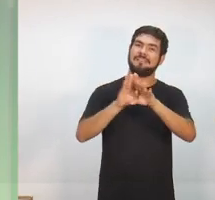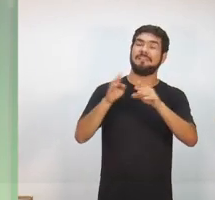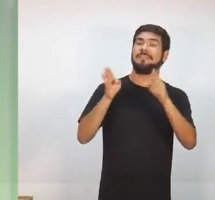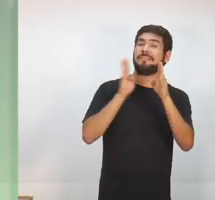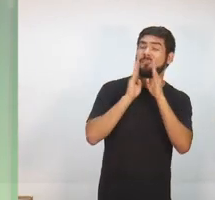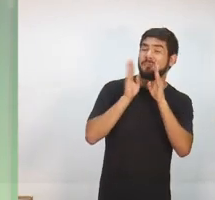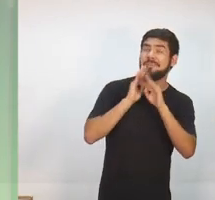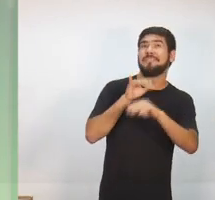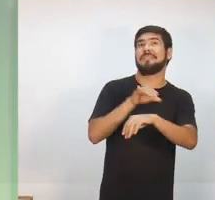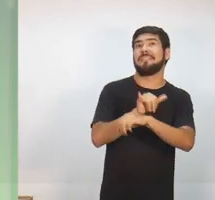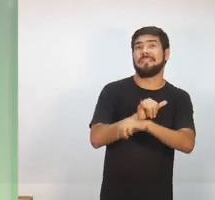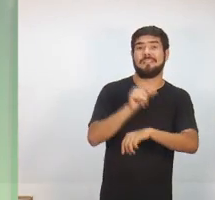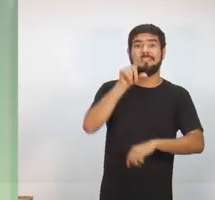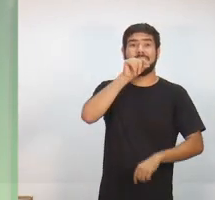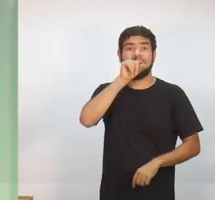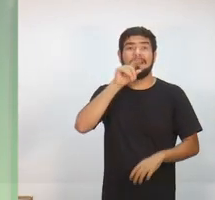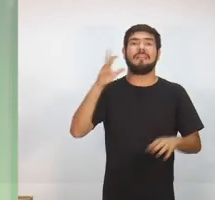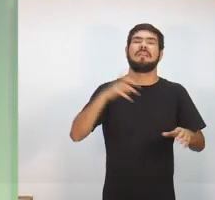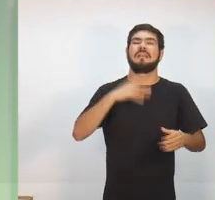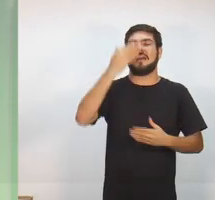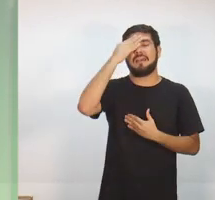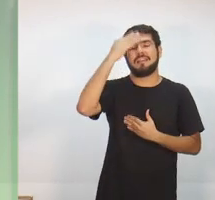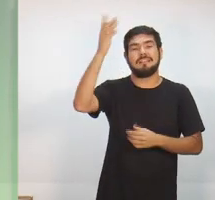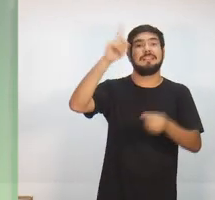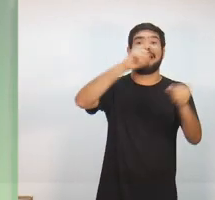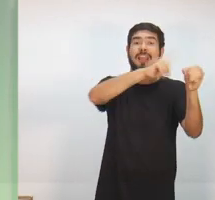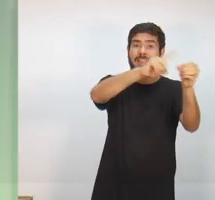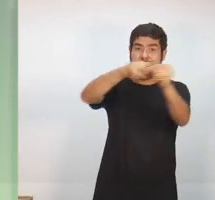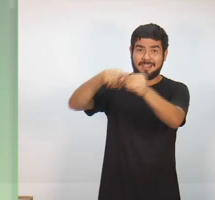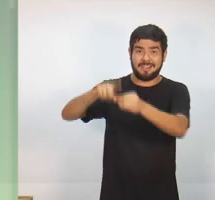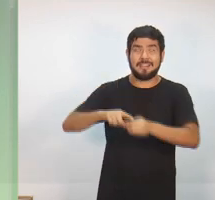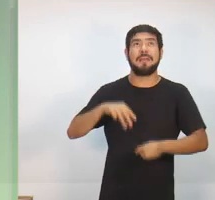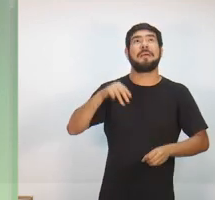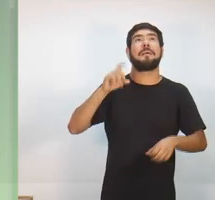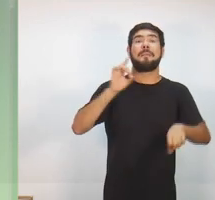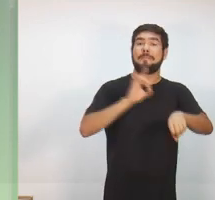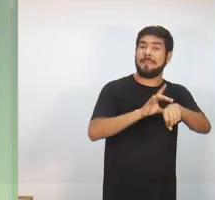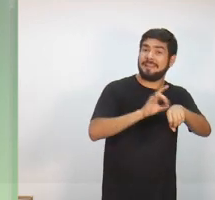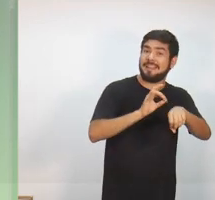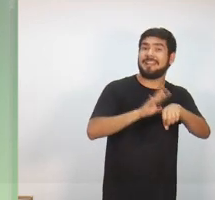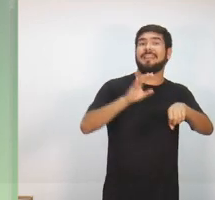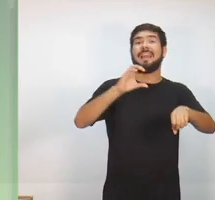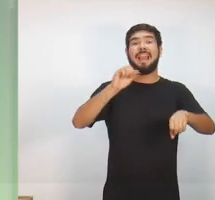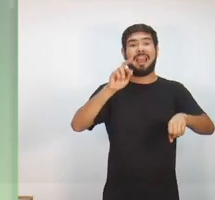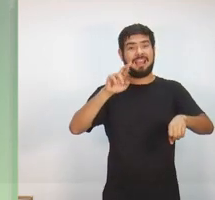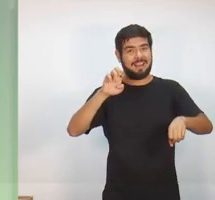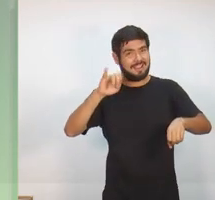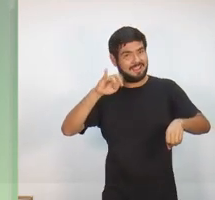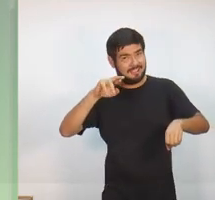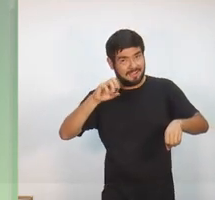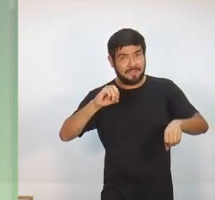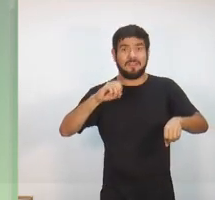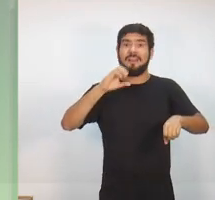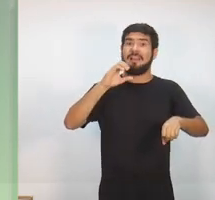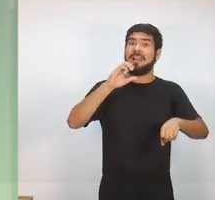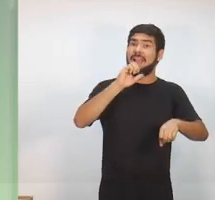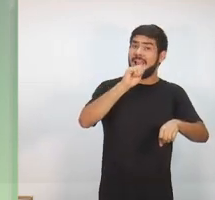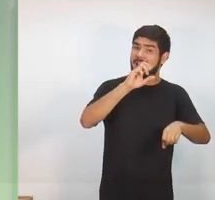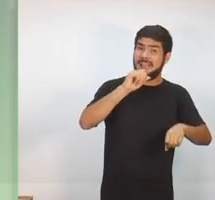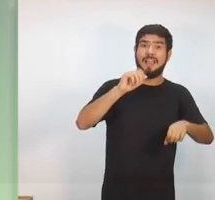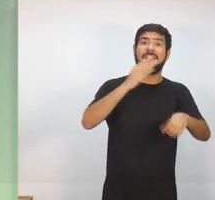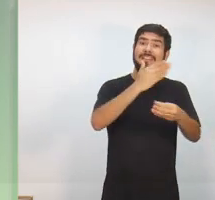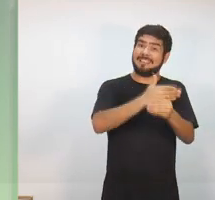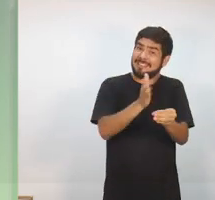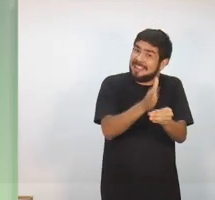Tempo. Agradecer a audiência dos municípios do nosso interior do Estado, Manaquiri, Careiro da Várzea, Cacau Pereira, Interfé, todo mundo